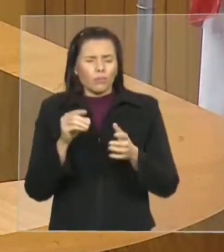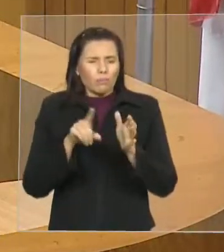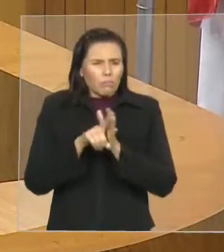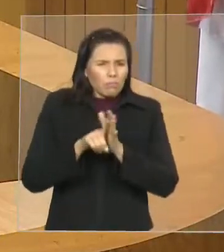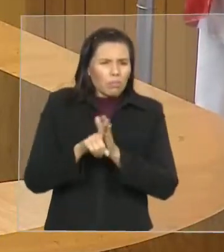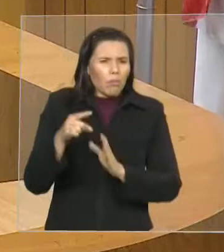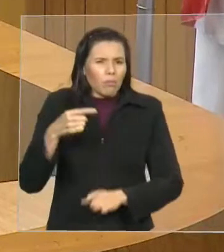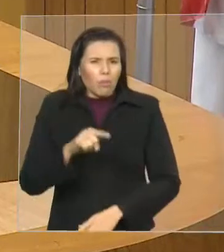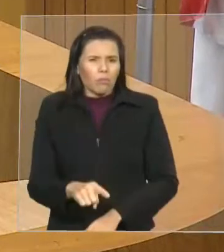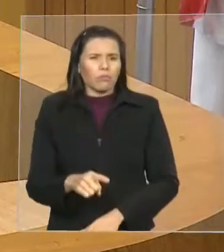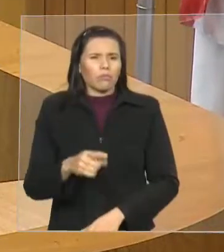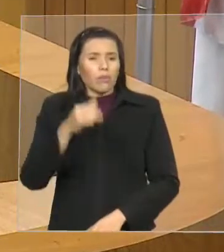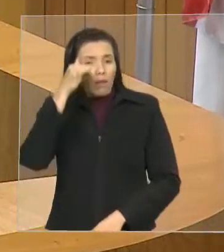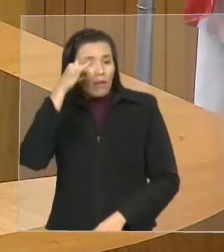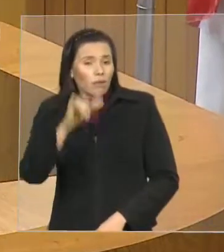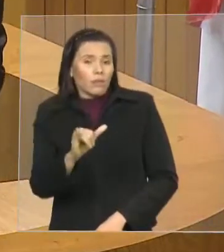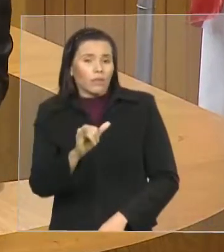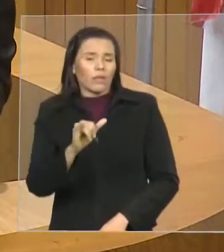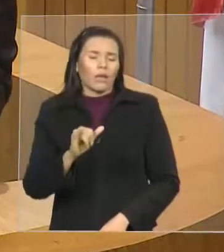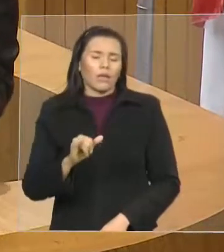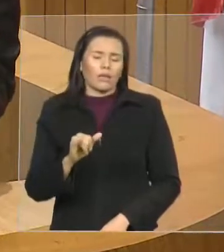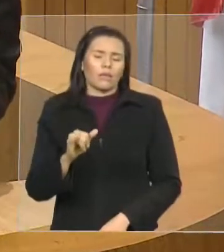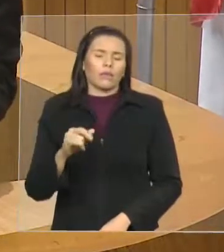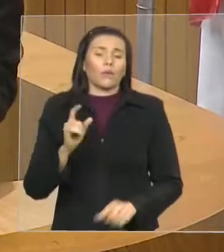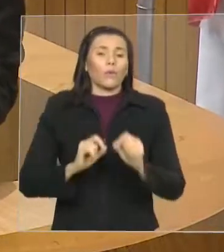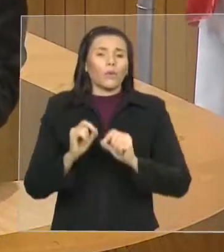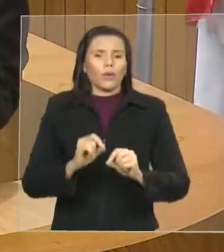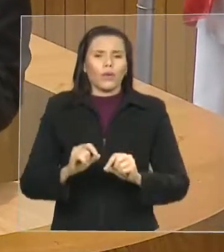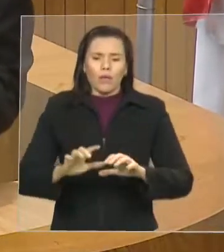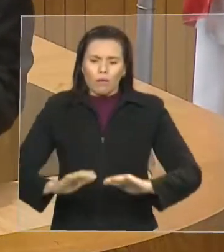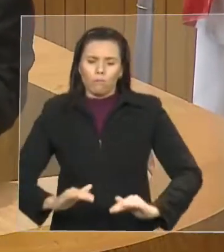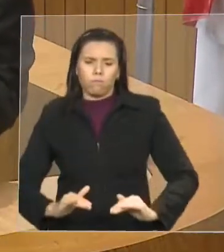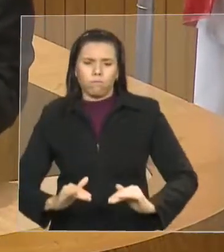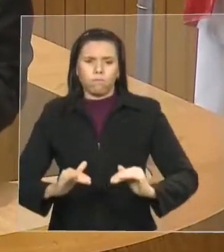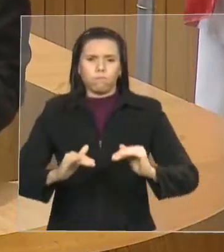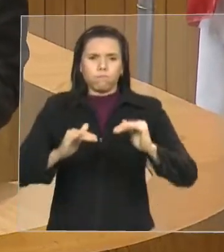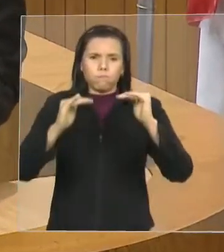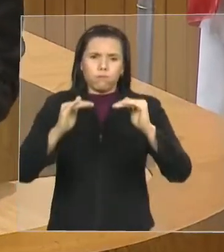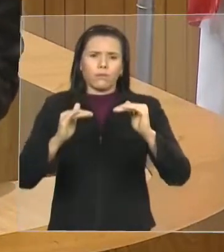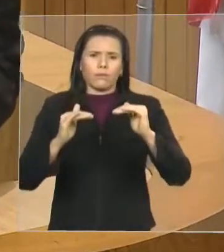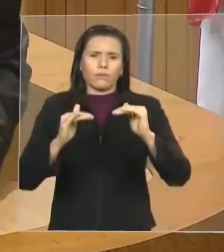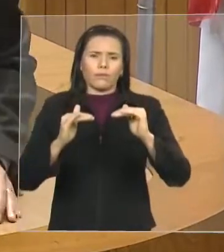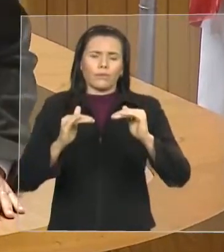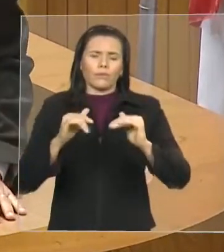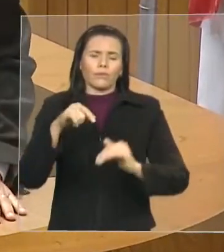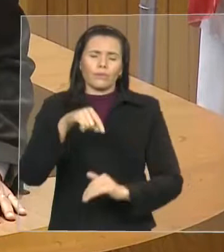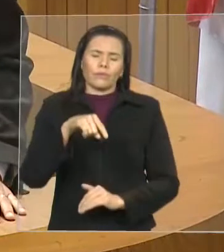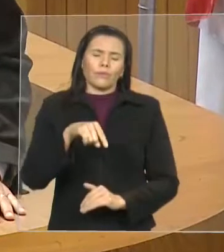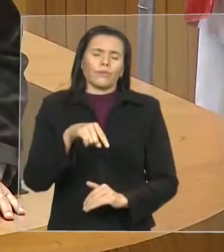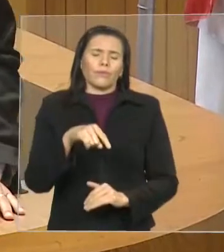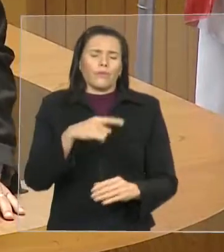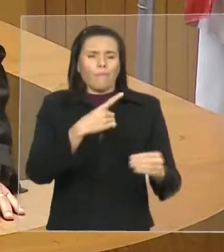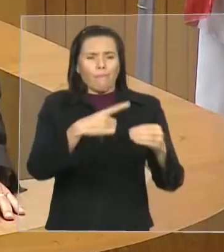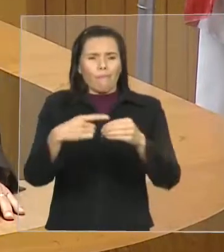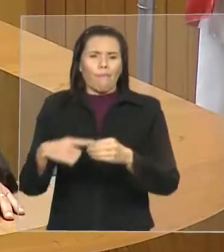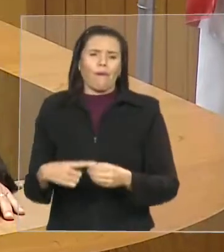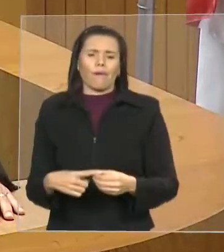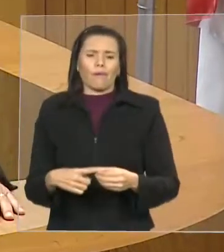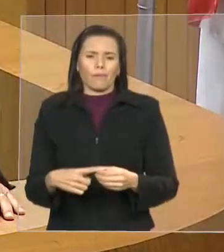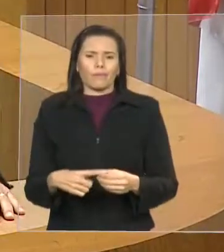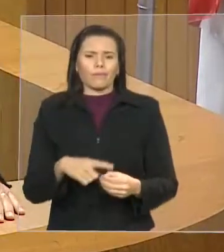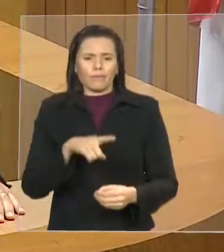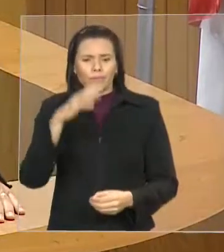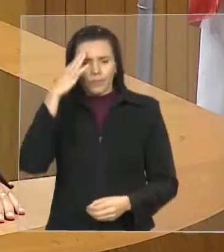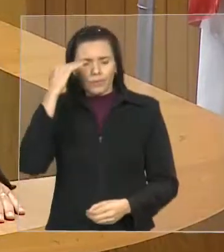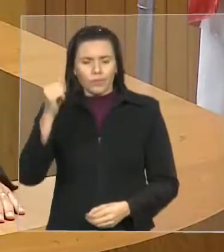para que o trabalho seja bem feito, que nós termos, tanto disponibilizado a frente parlamentar que acompanha a questão